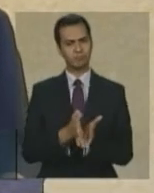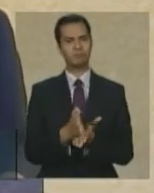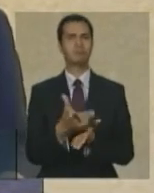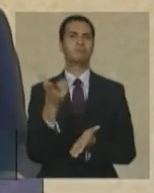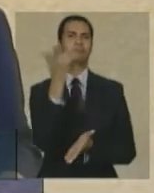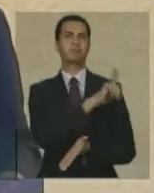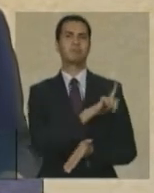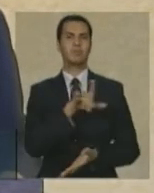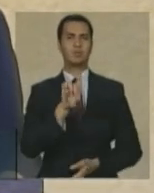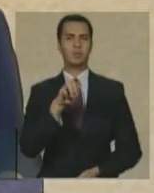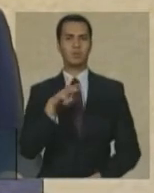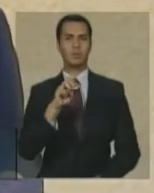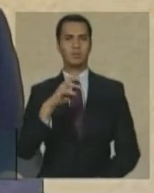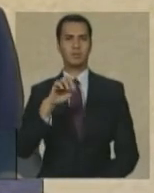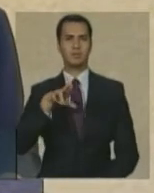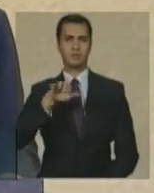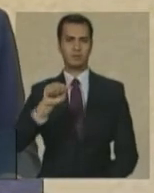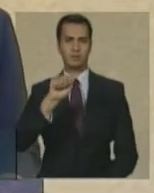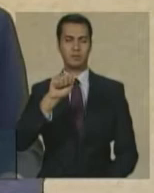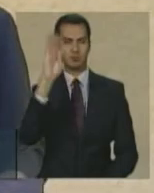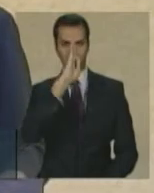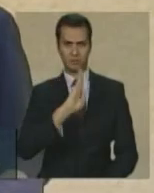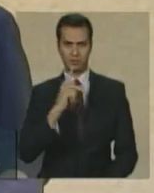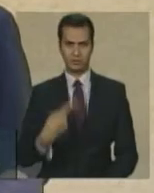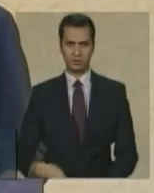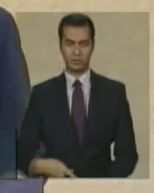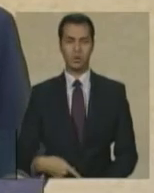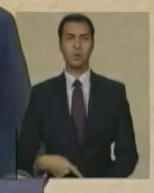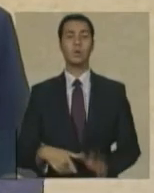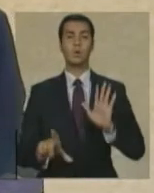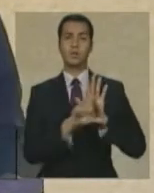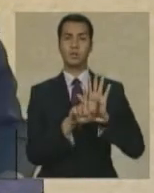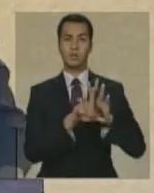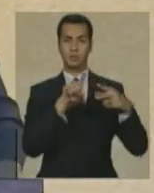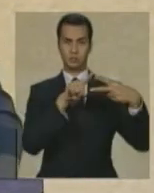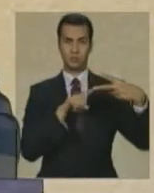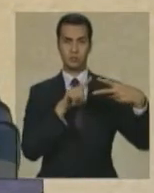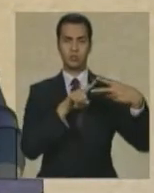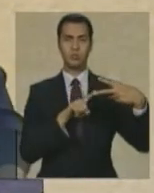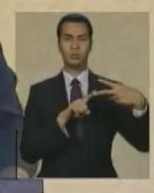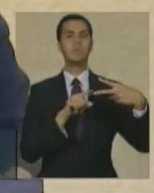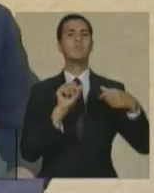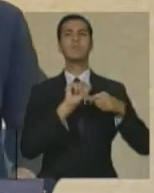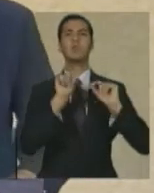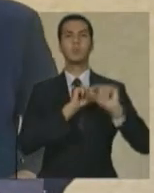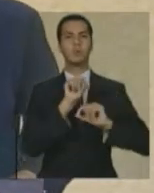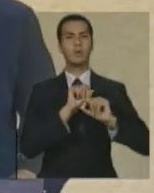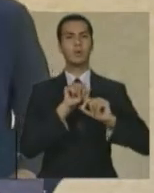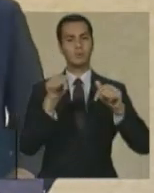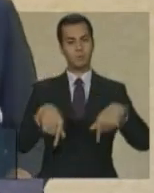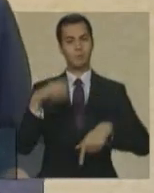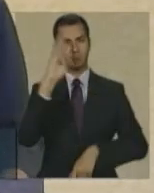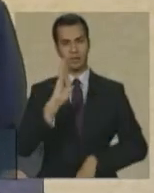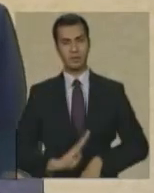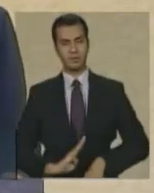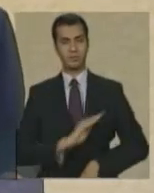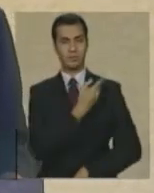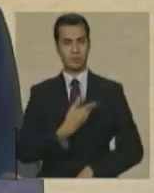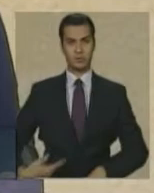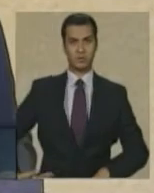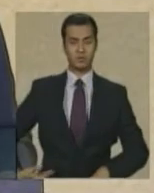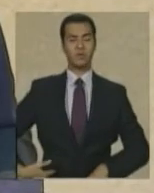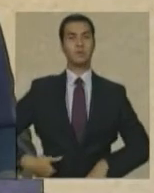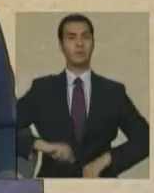leis que tornam o estado brasileiro mais transparente e